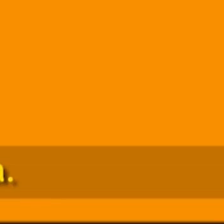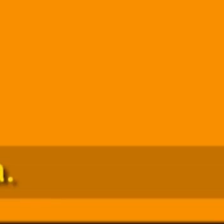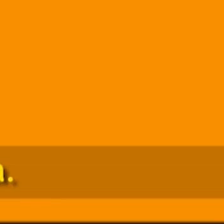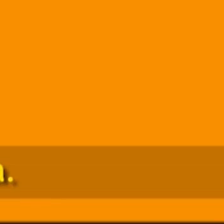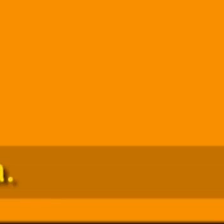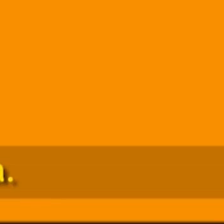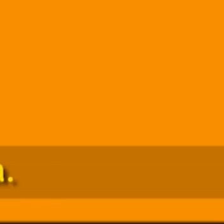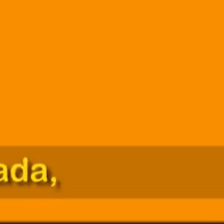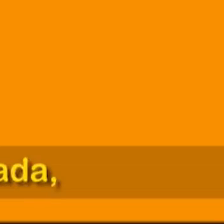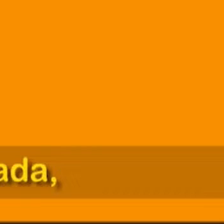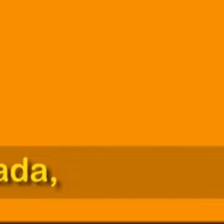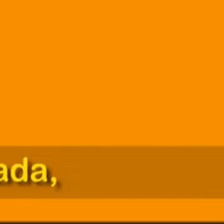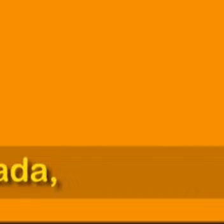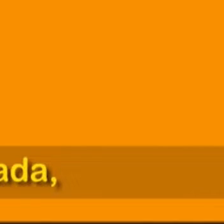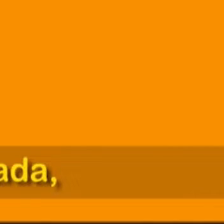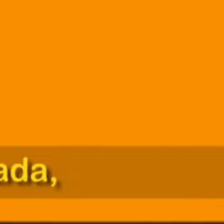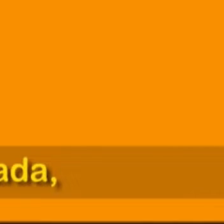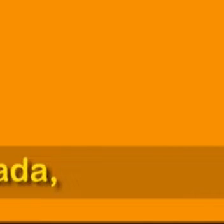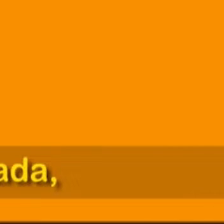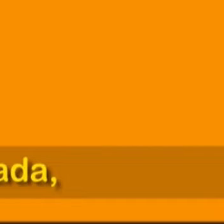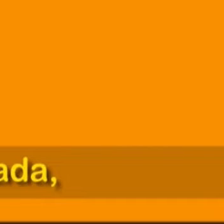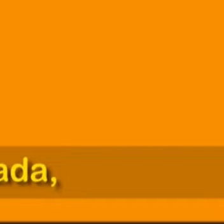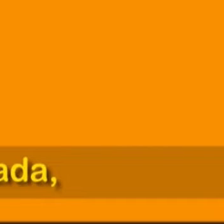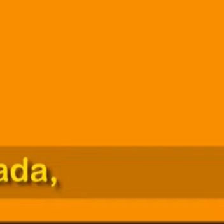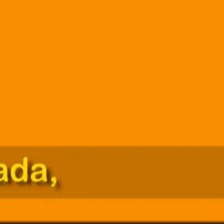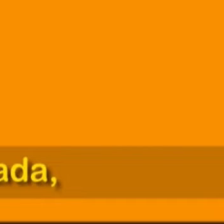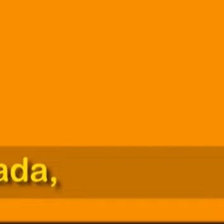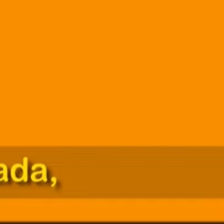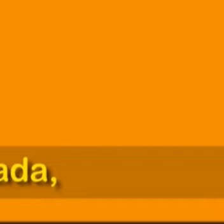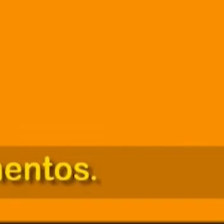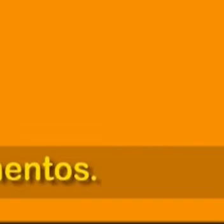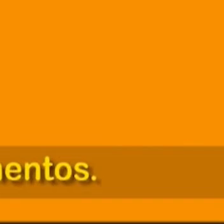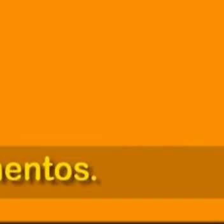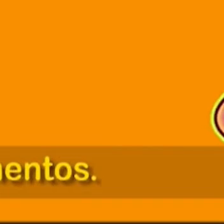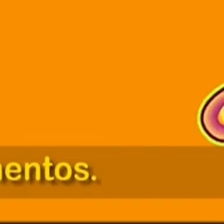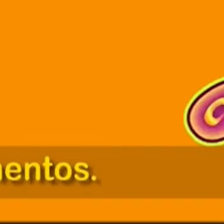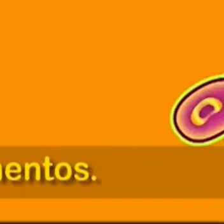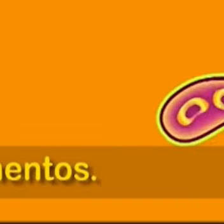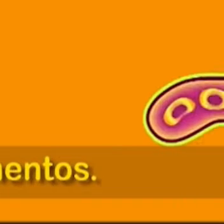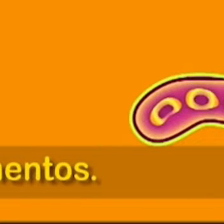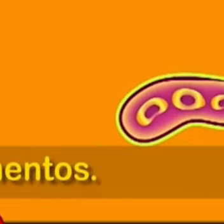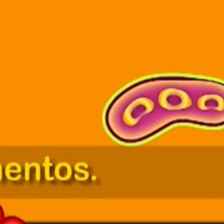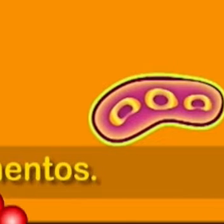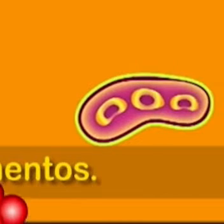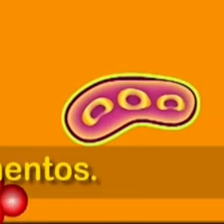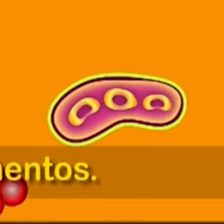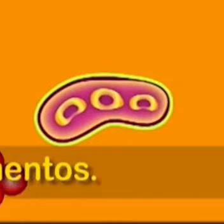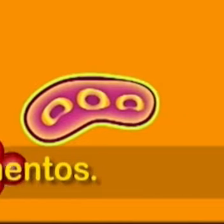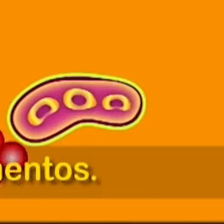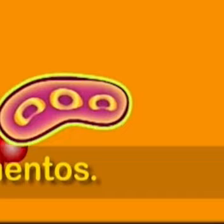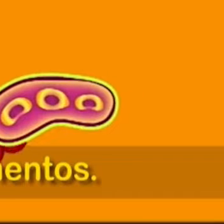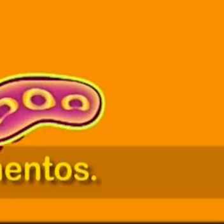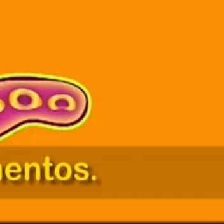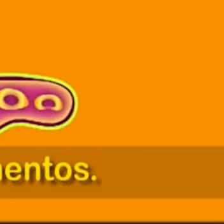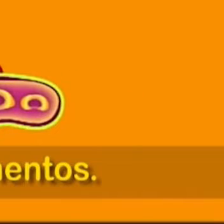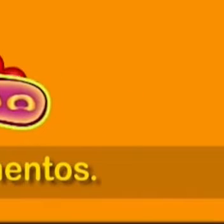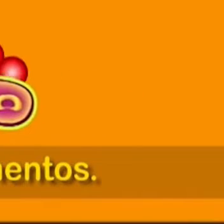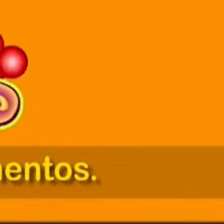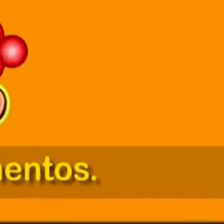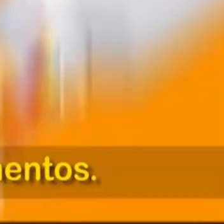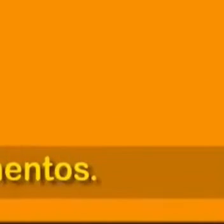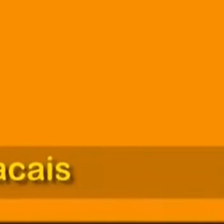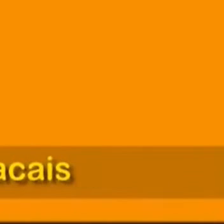gastrite nervosa. A verdade é que gastrite é uma inflamação. Causada geralmente por bactérias, bebidas alcoólicas ou